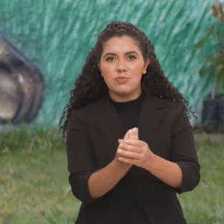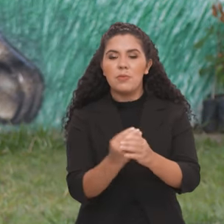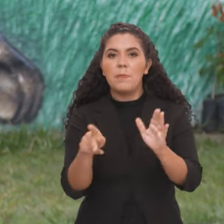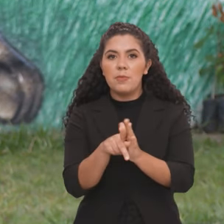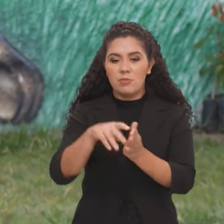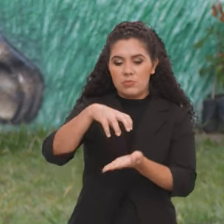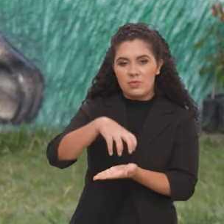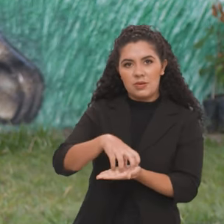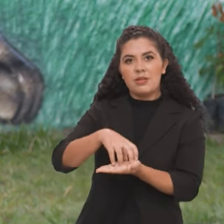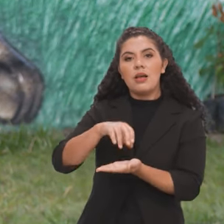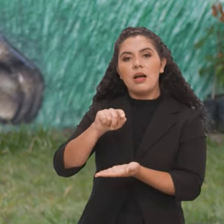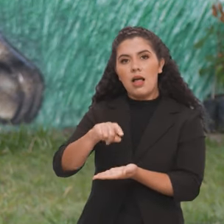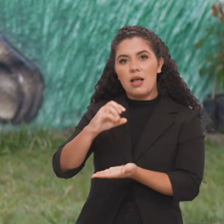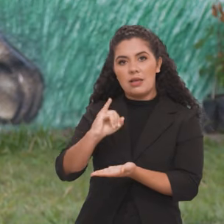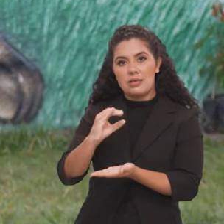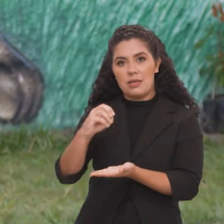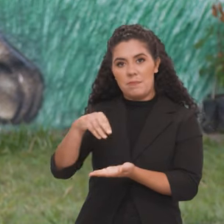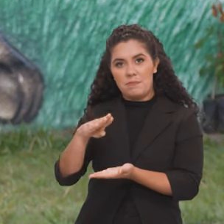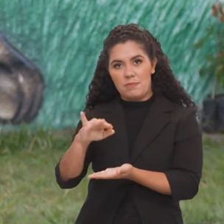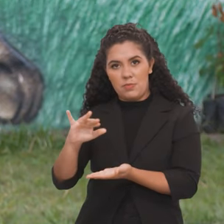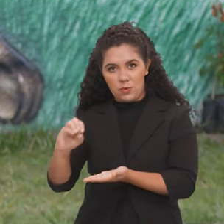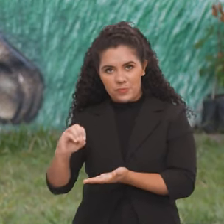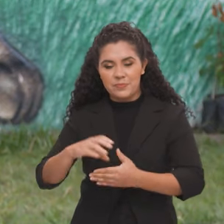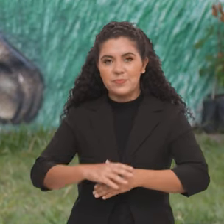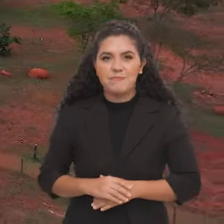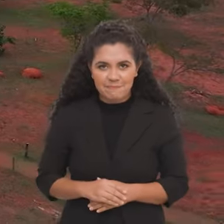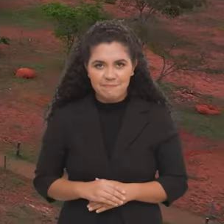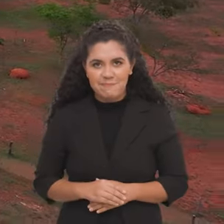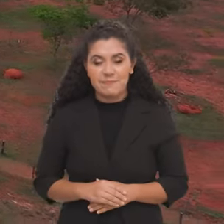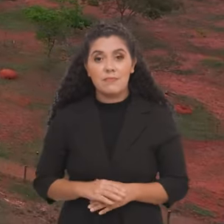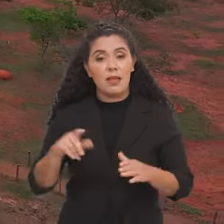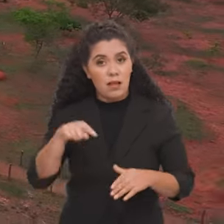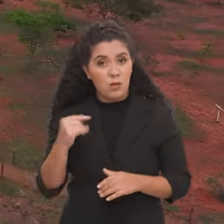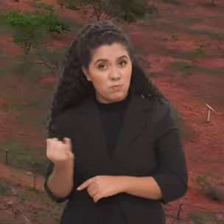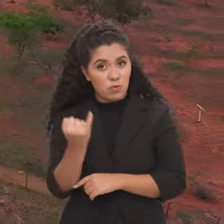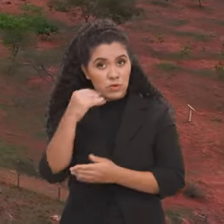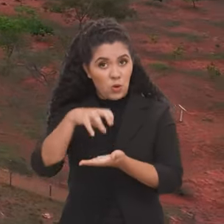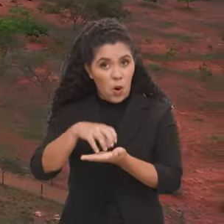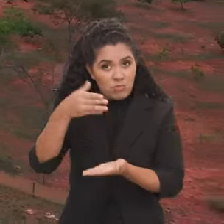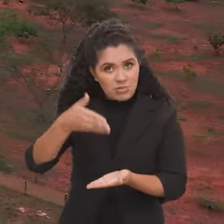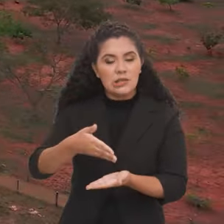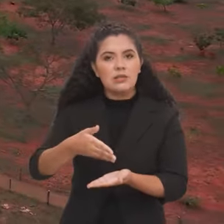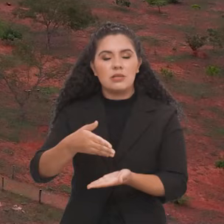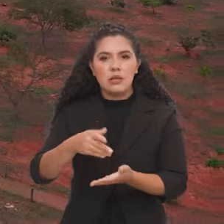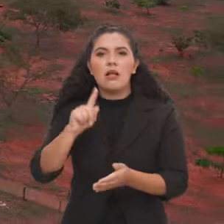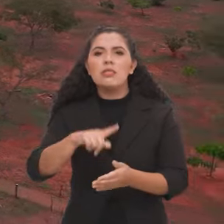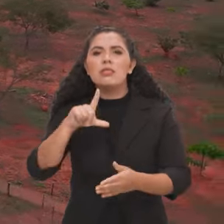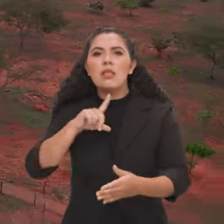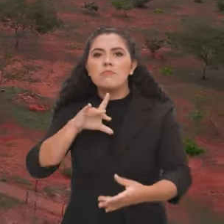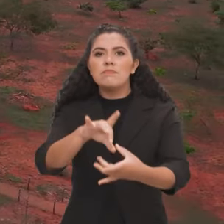unidades geridas pelo Instituto Chico Mendes de Conservação da Biodiversidade. Esse importante órgão